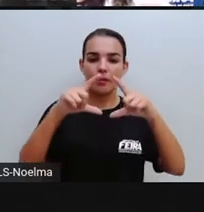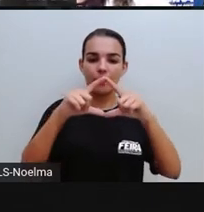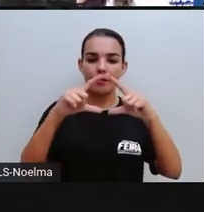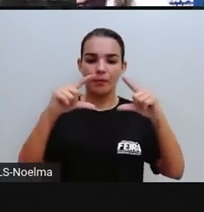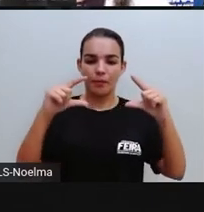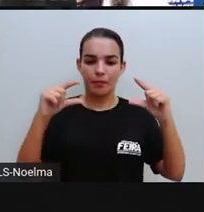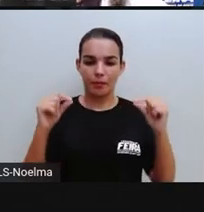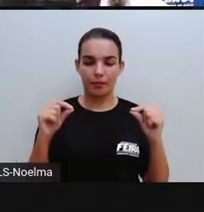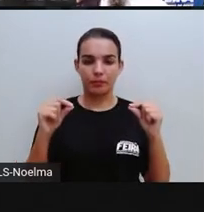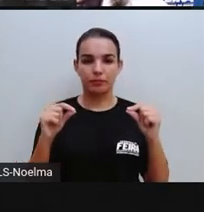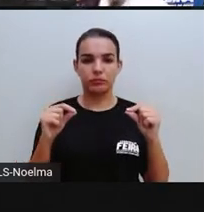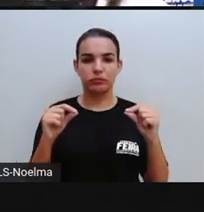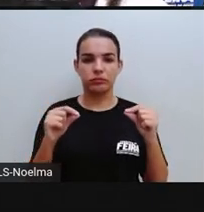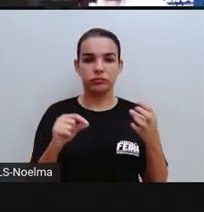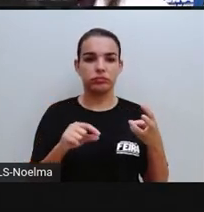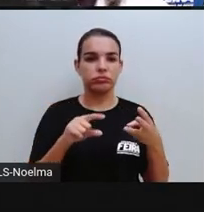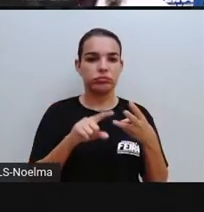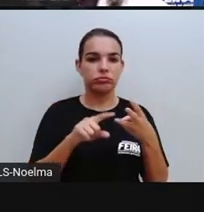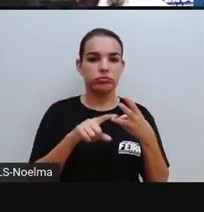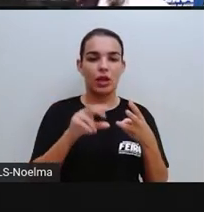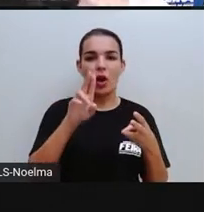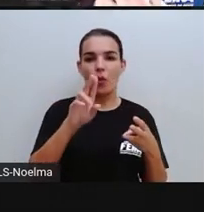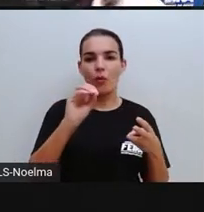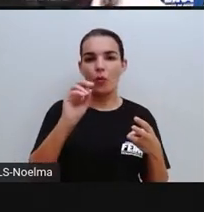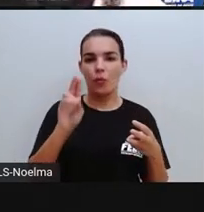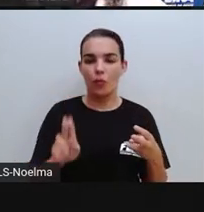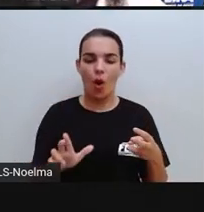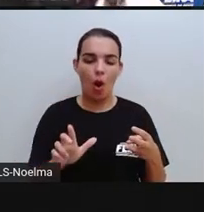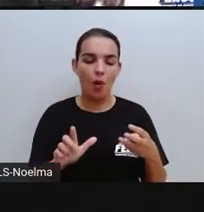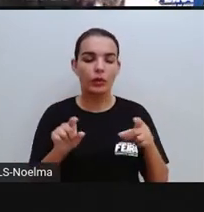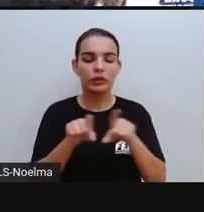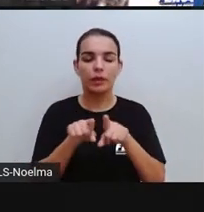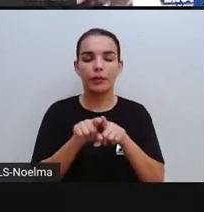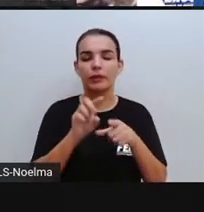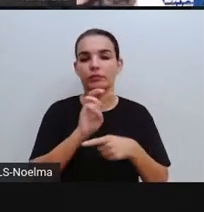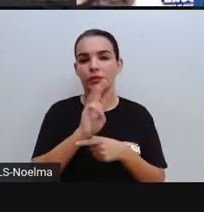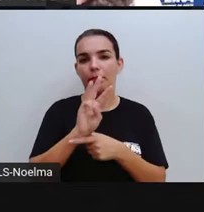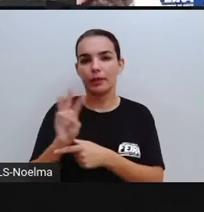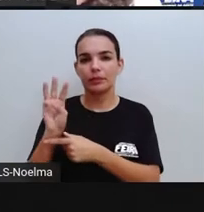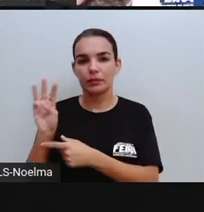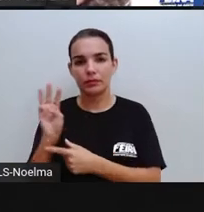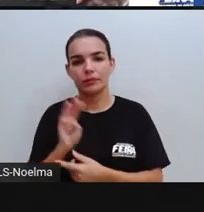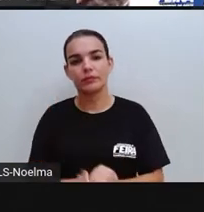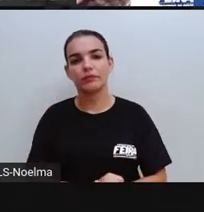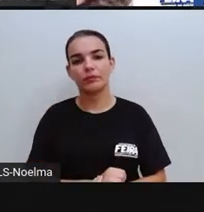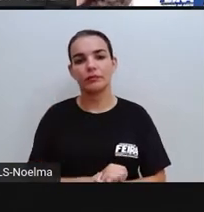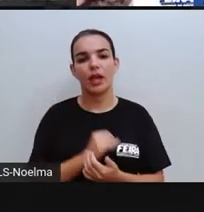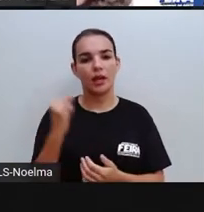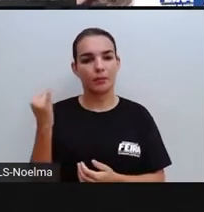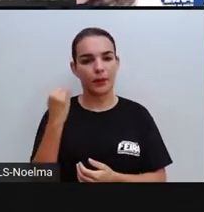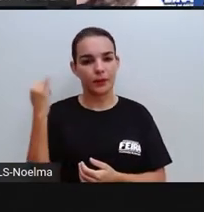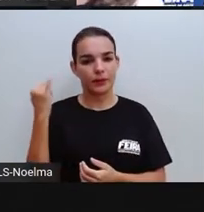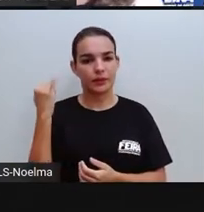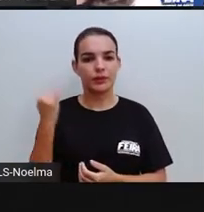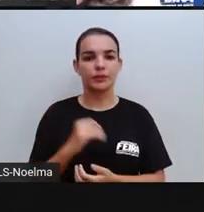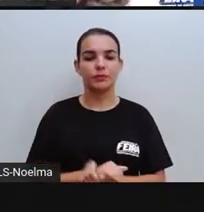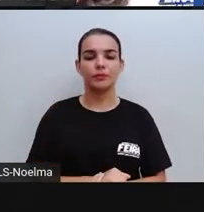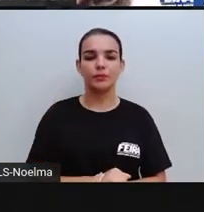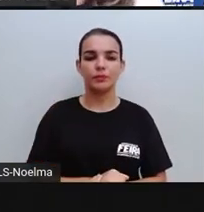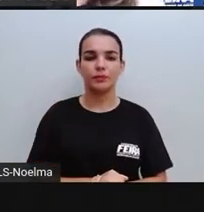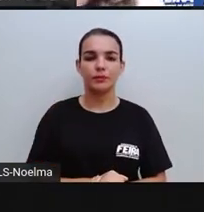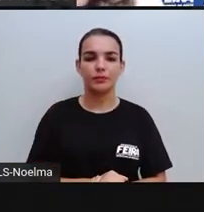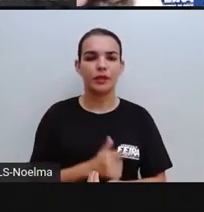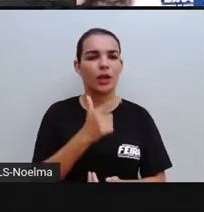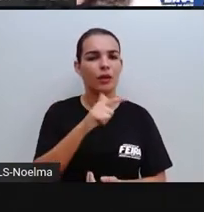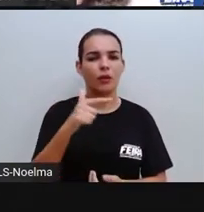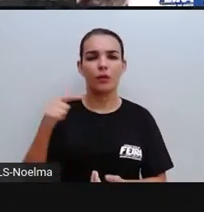rádio CBN, o UOL, que também é um site, né? O UOL é um site também de notícias, tá? E